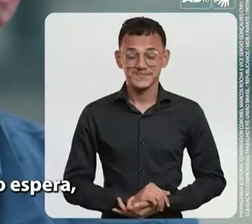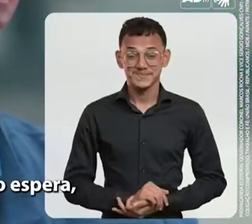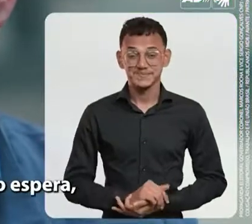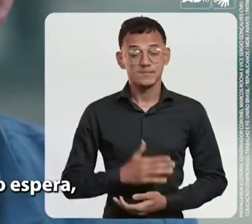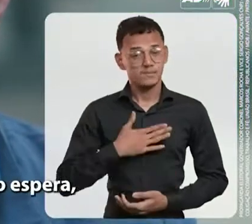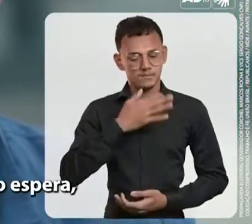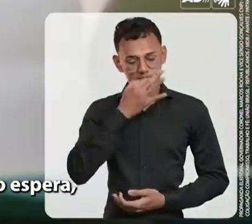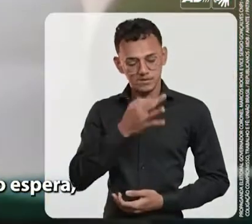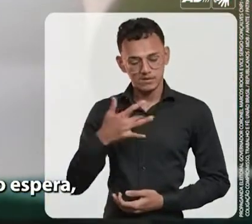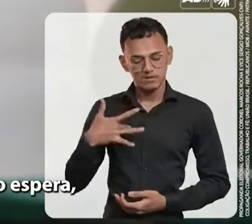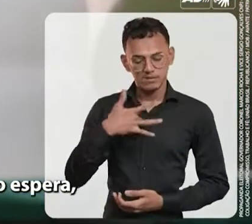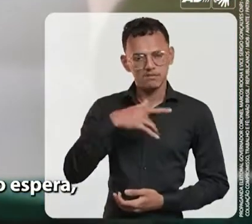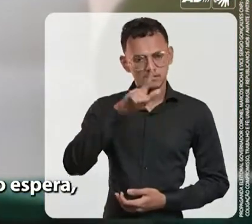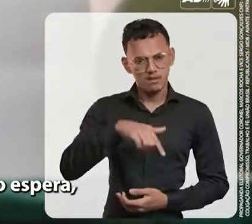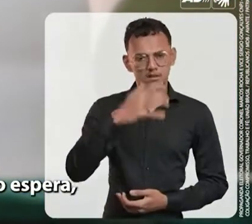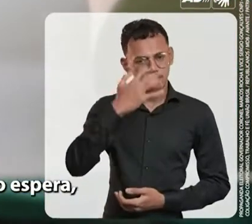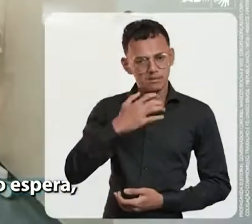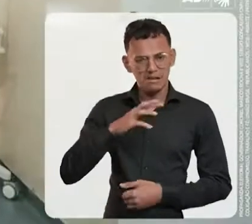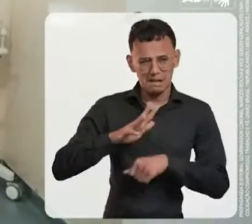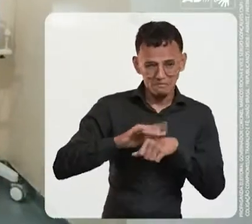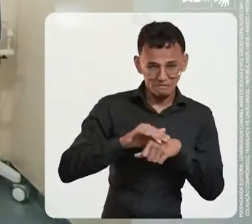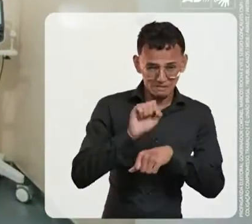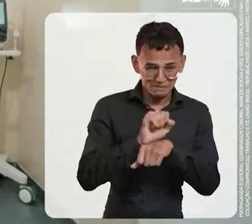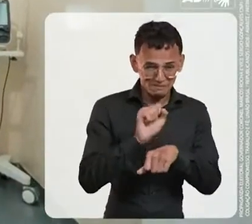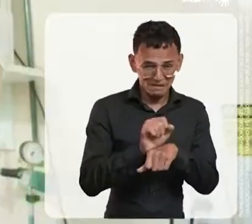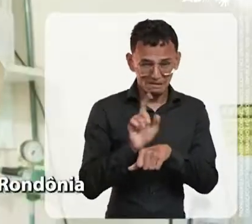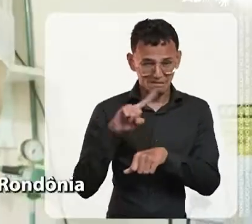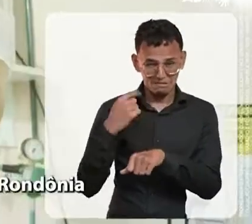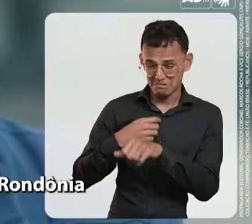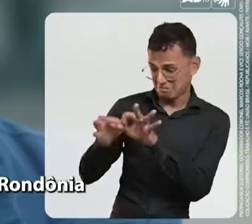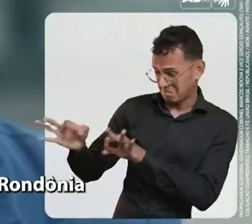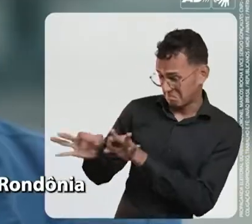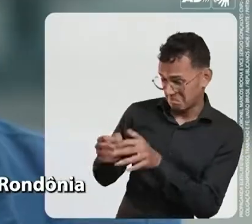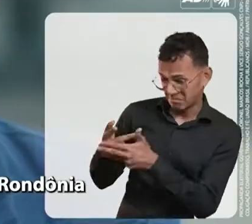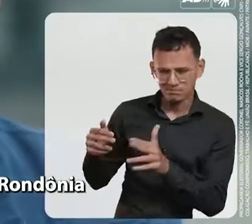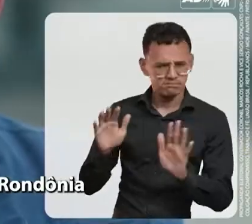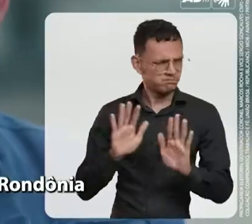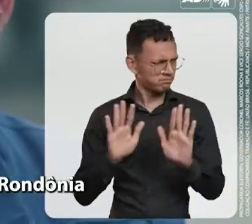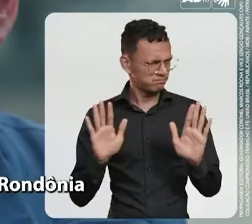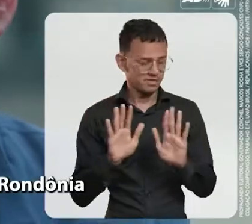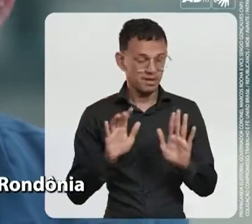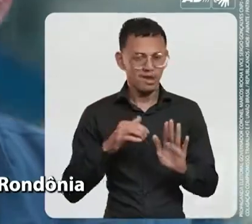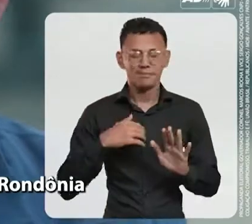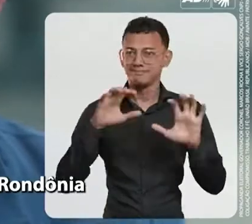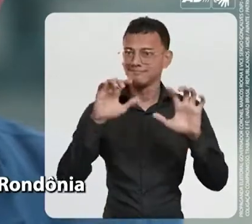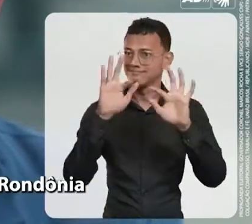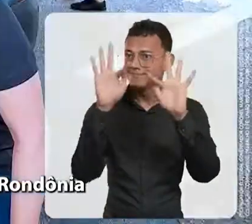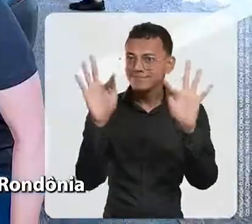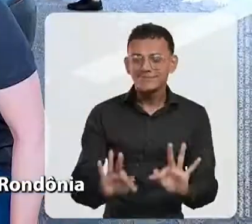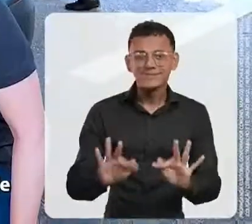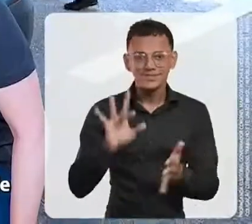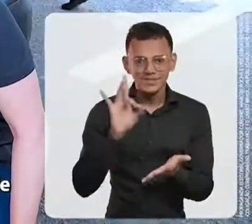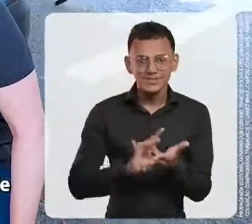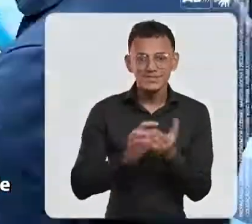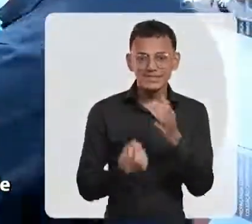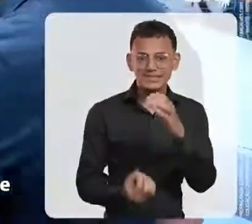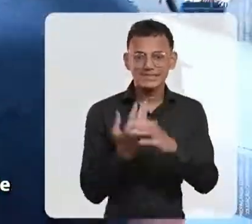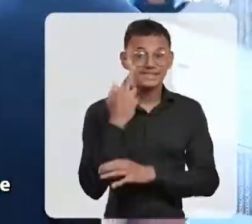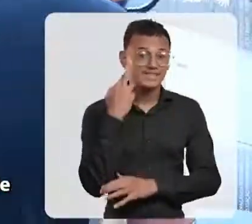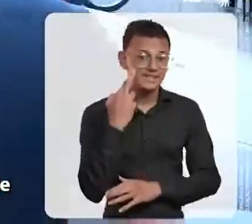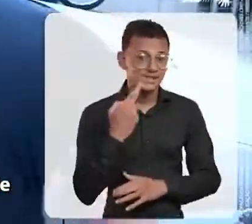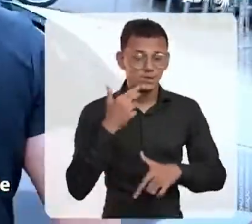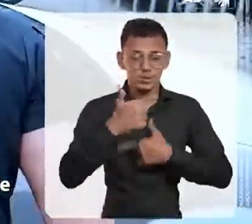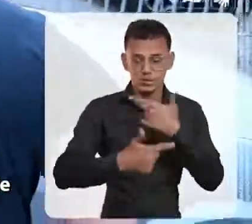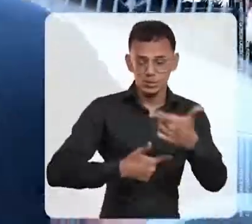saúde é coisa muito séria. E a doença não espera, não é verdade? Eu tenho alegria em ter proporcionado à Rondônia uma gestão